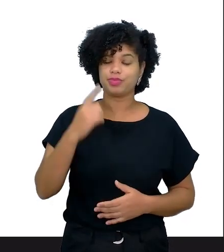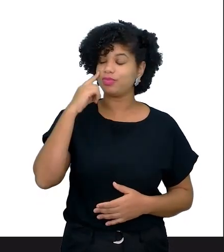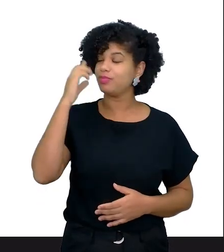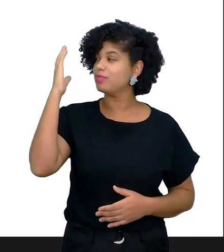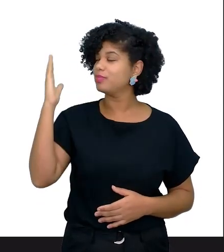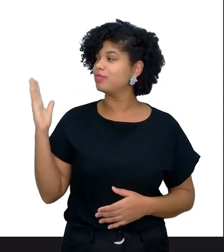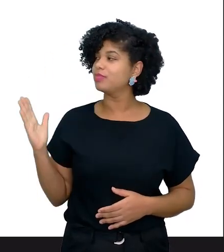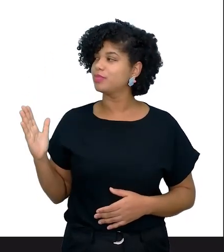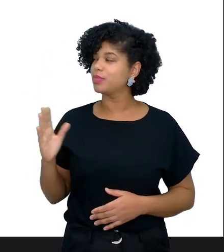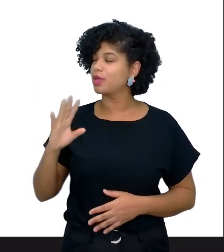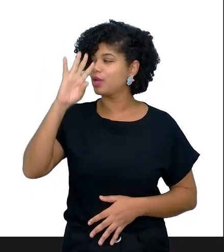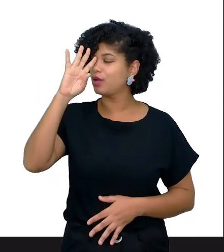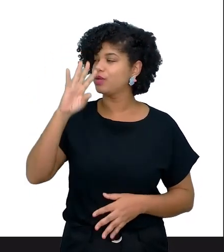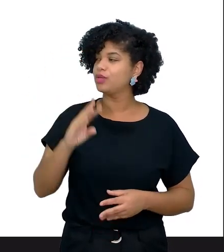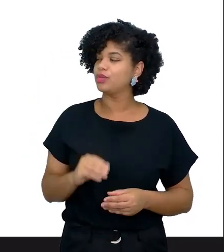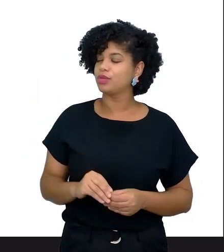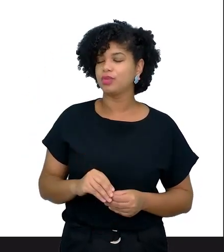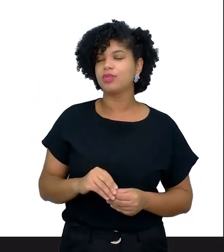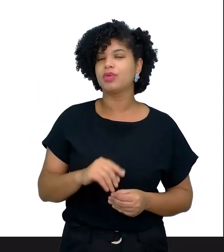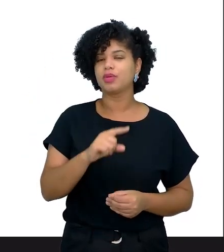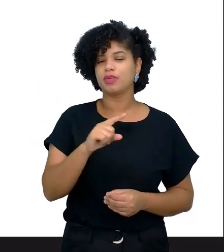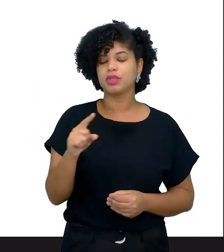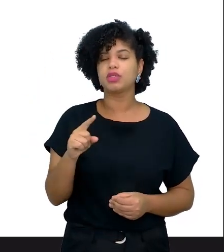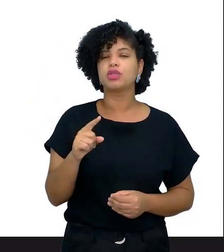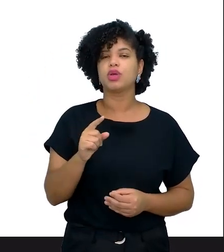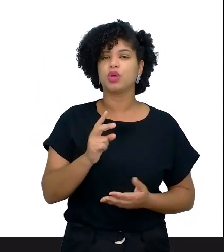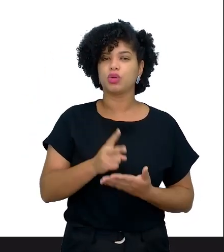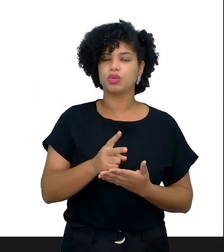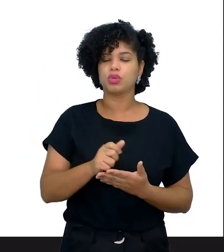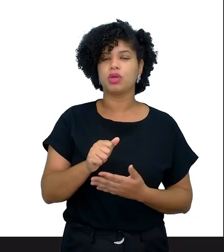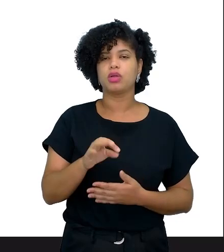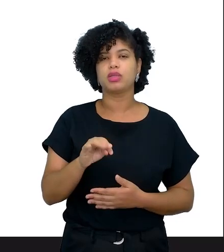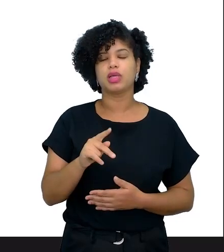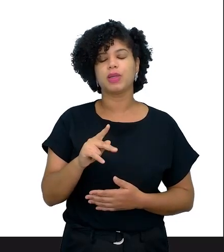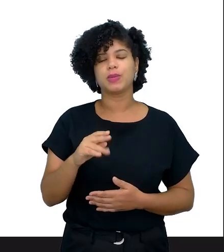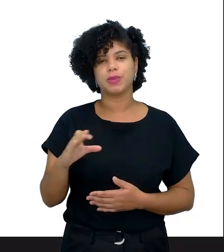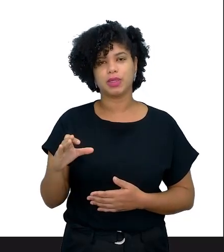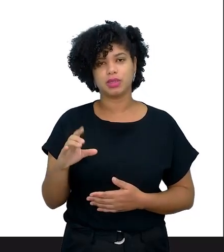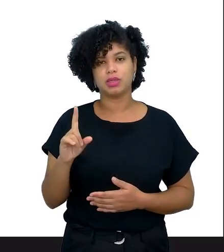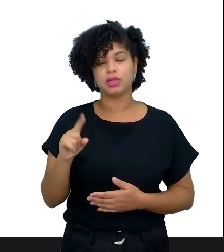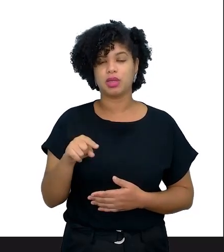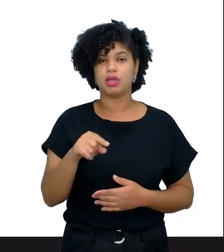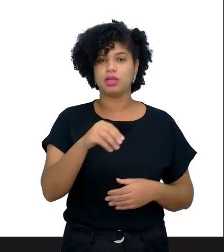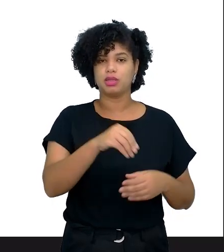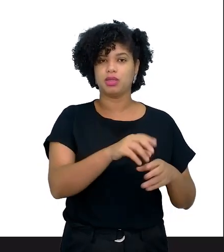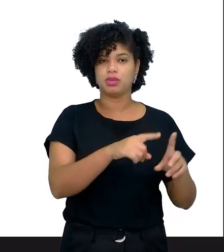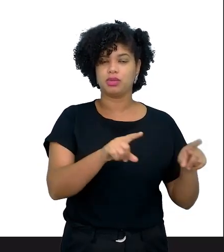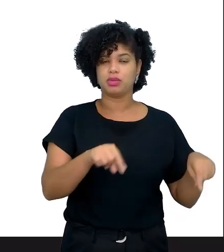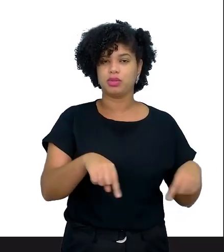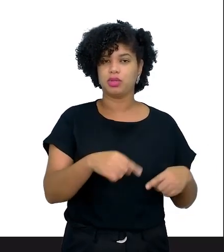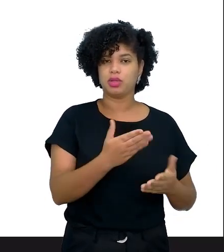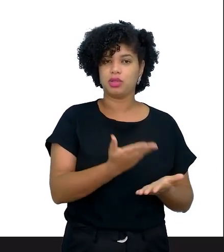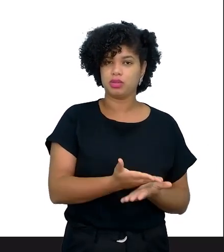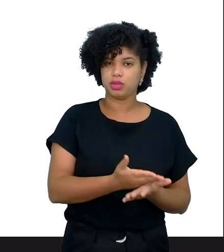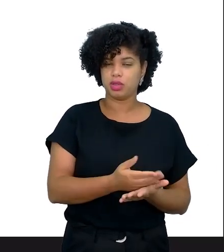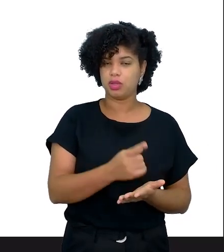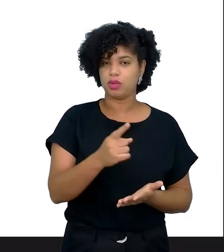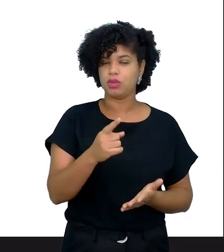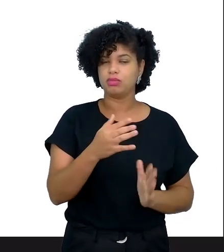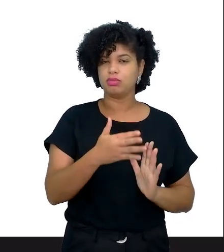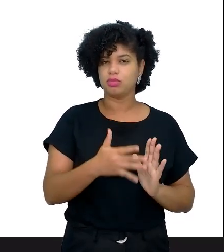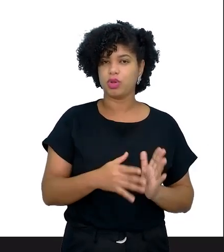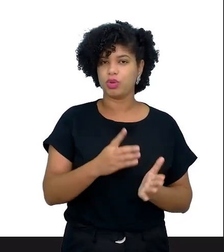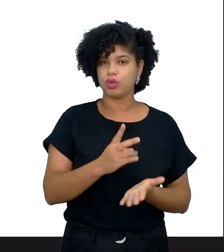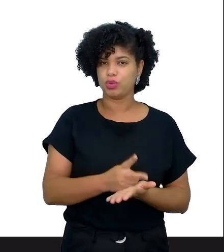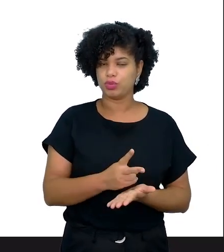um resuminho pra vocês, né? Pra que vocês dêem continuidade no ATPC, né? Que o desdobramento da pauta, né? Então, nessa primeira